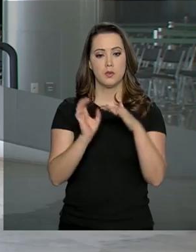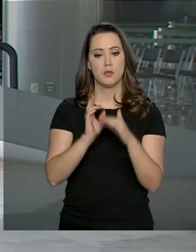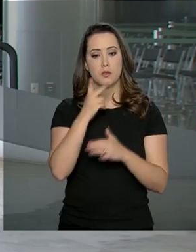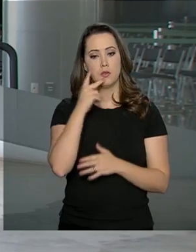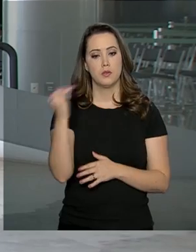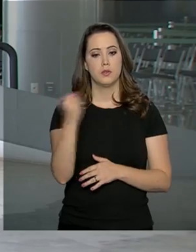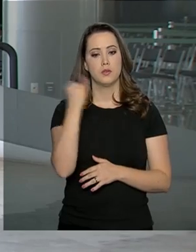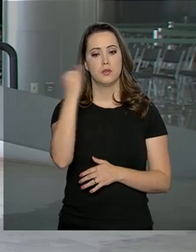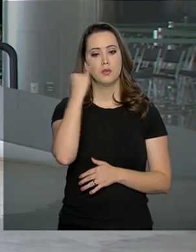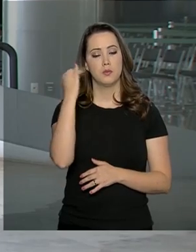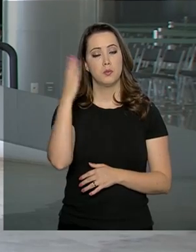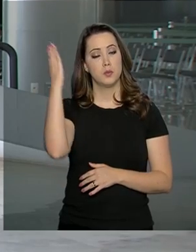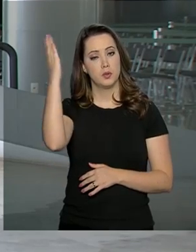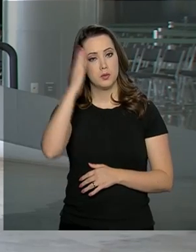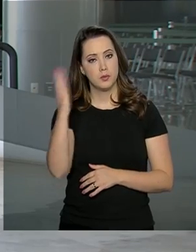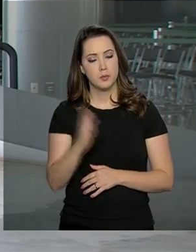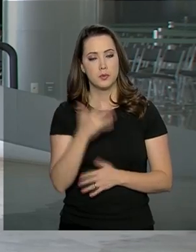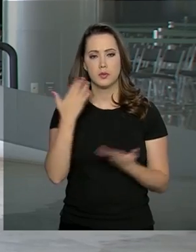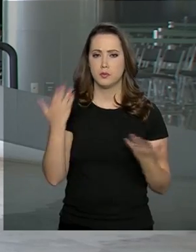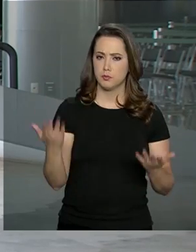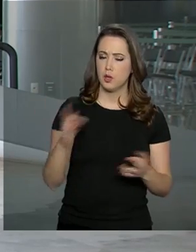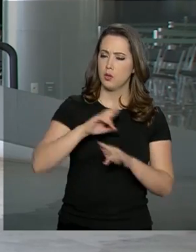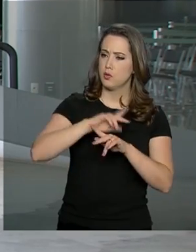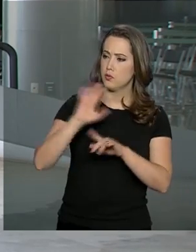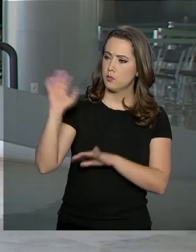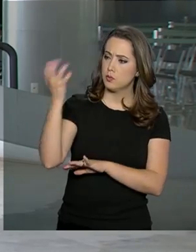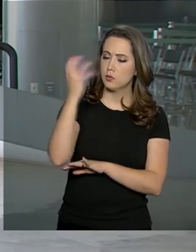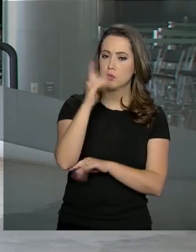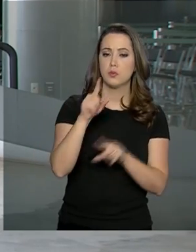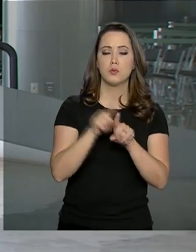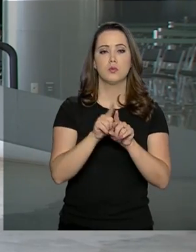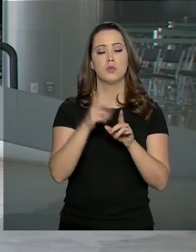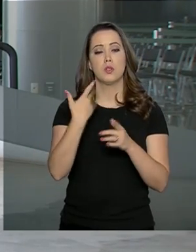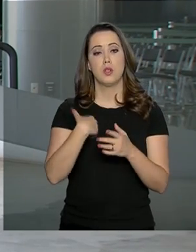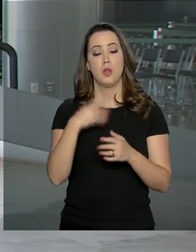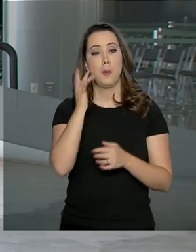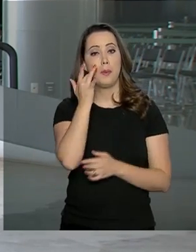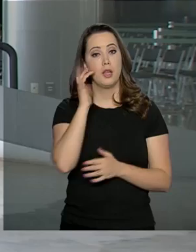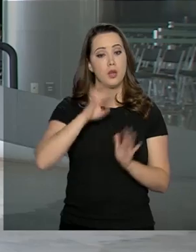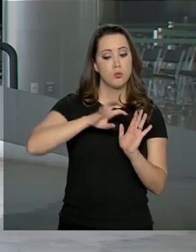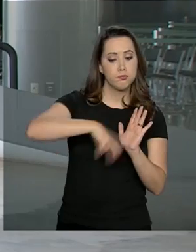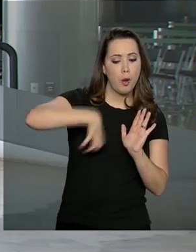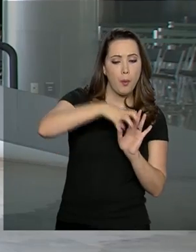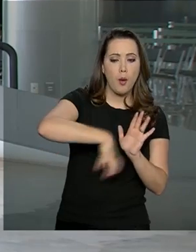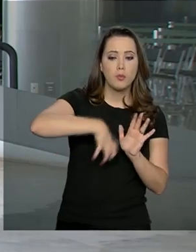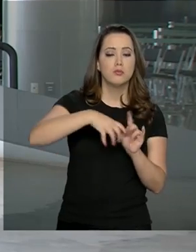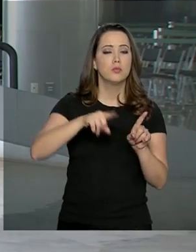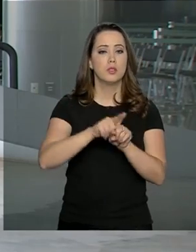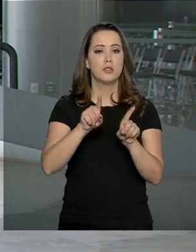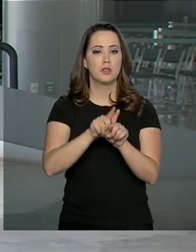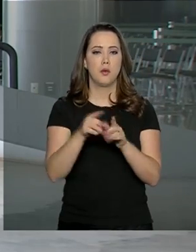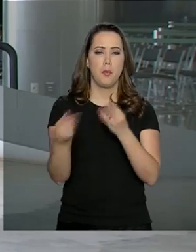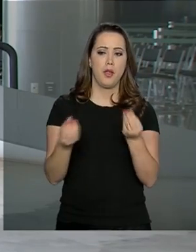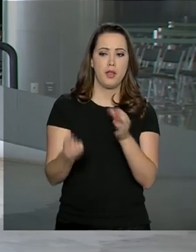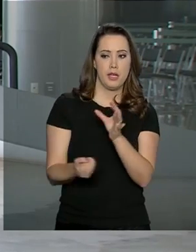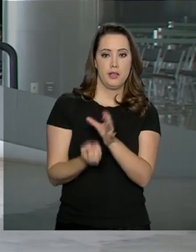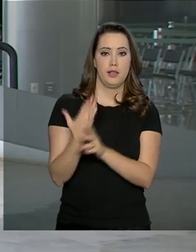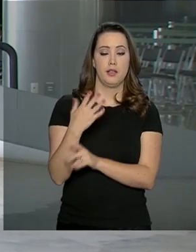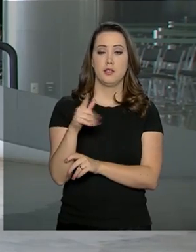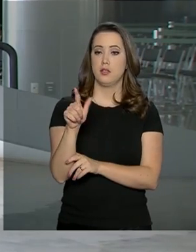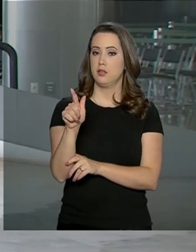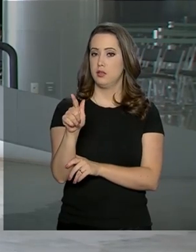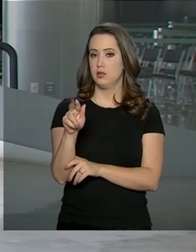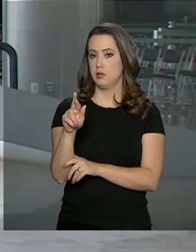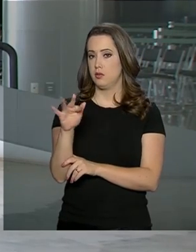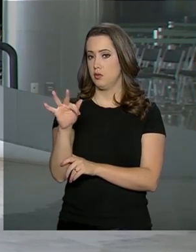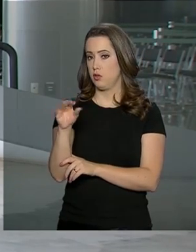potencialidades brasileiras, como a biodiversidade, a exploração de minérios e a produção de grafeno, e disse que